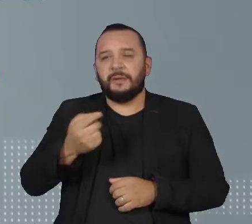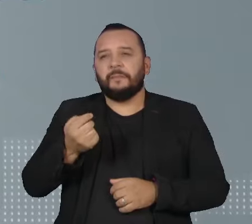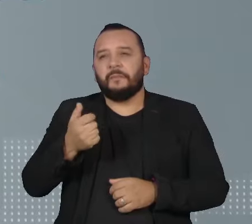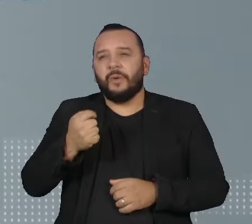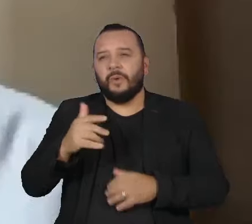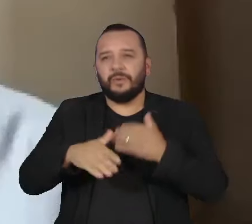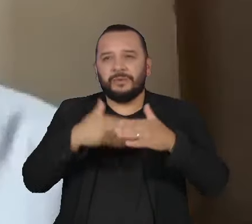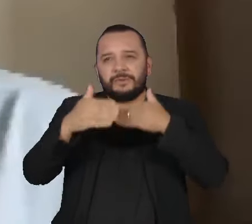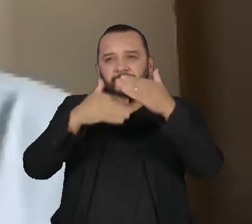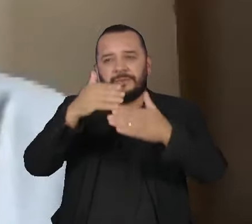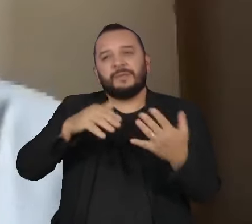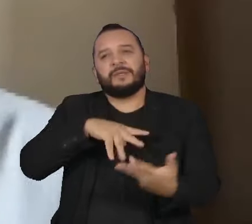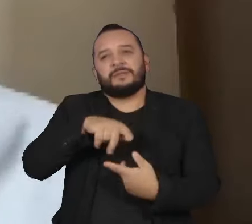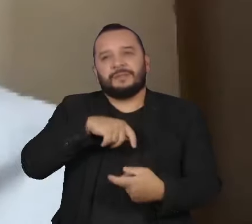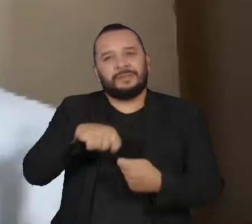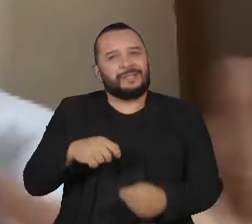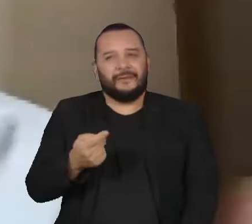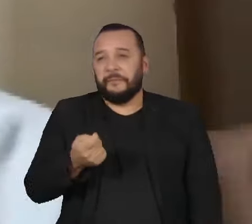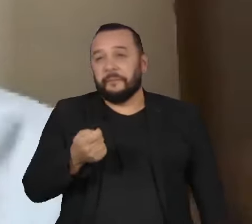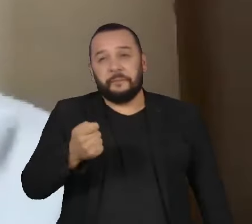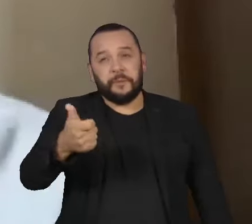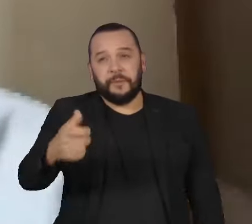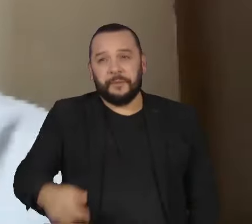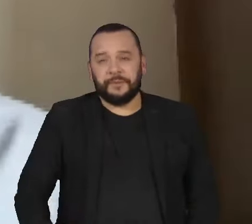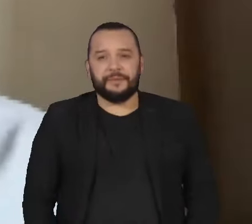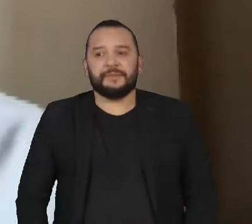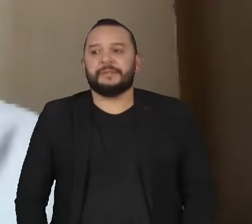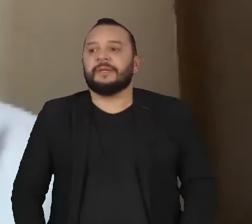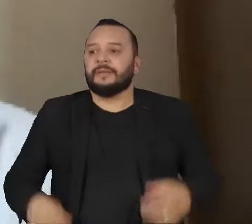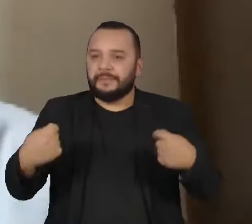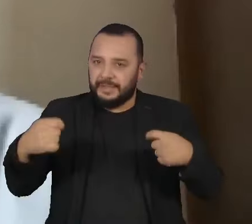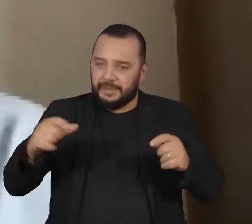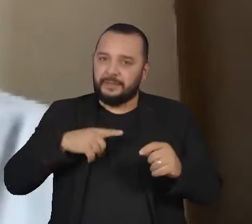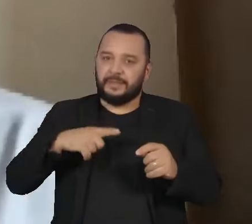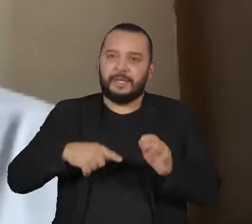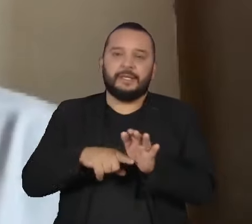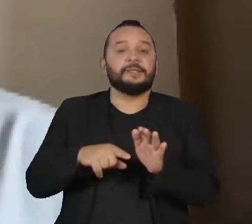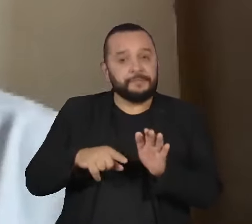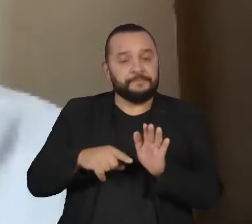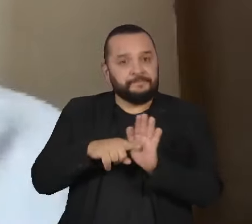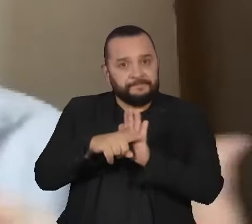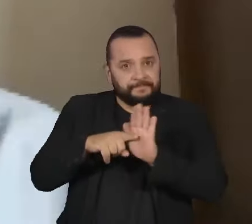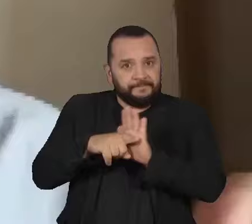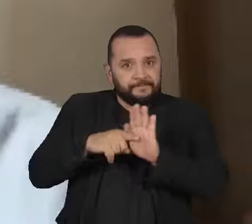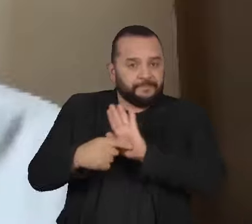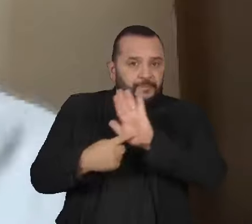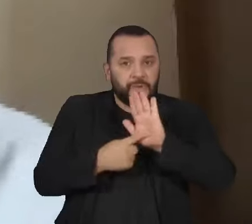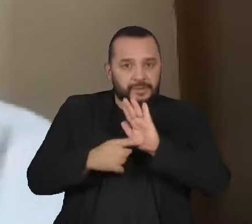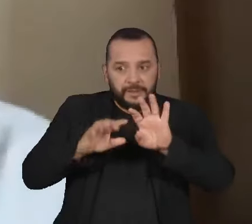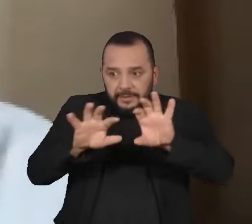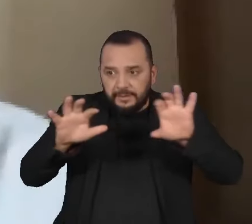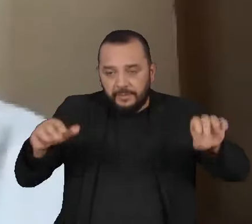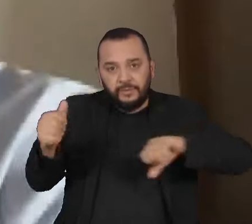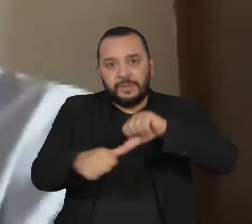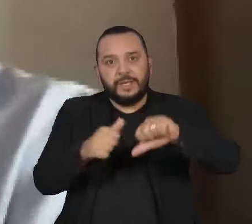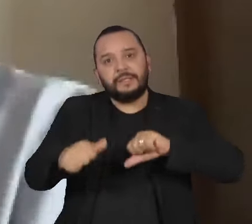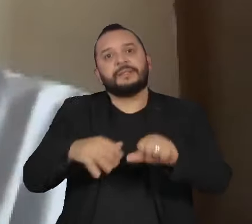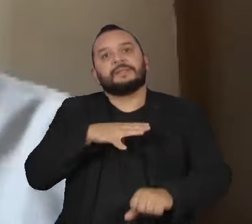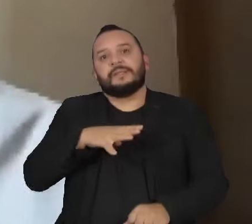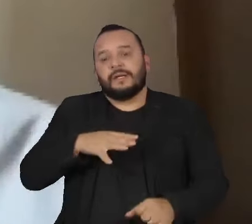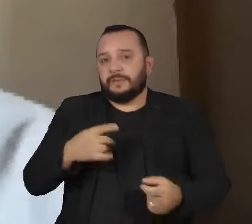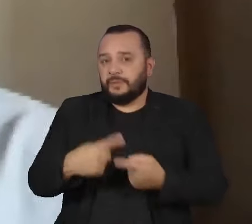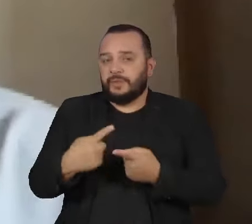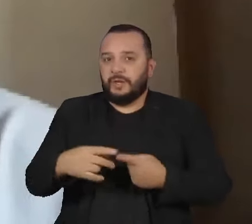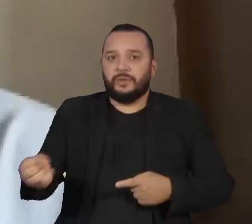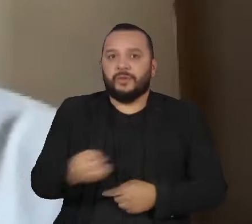sustentável. A nossa expectativa é que o índice possa ser um estimulador dessas mudanças na cidade, sobretudo nesse momento de uma nova gestão